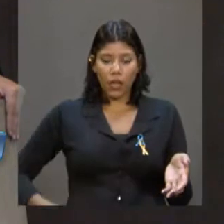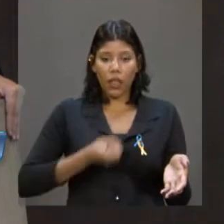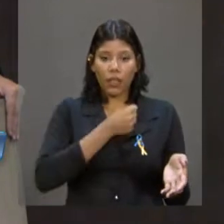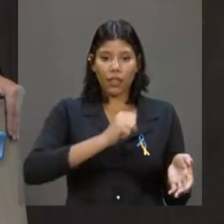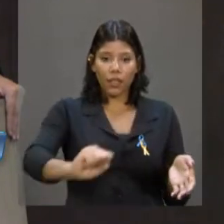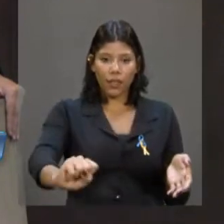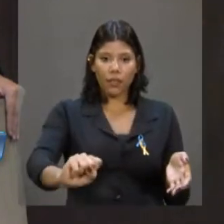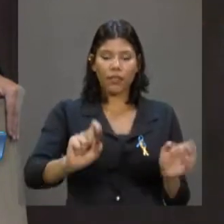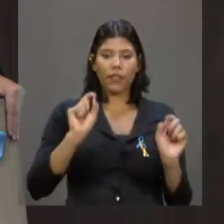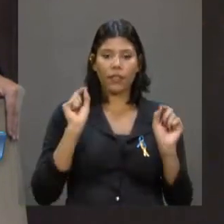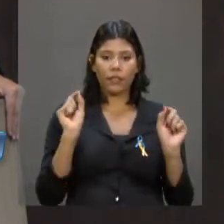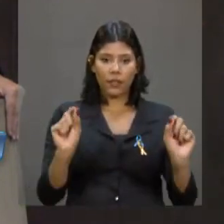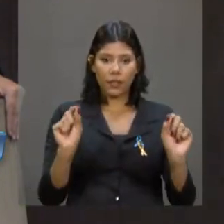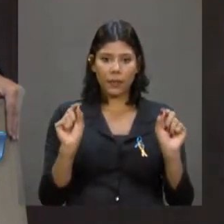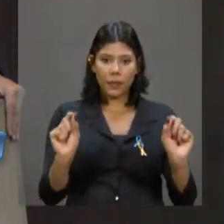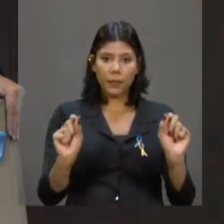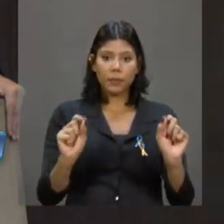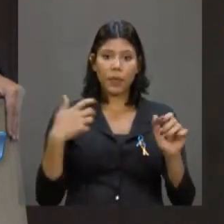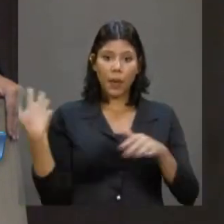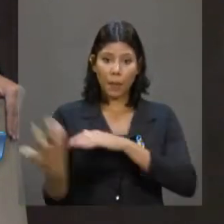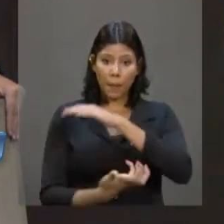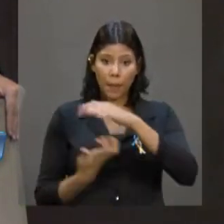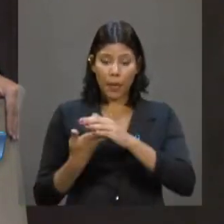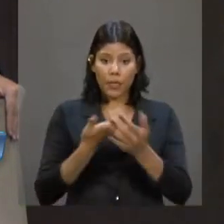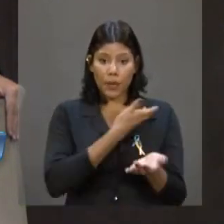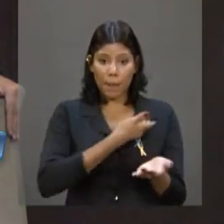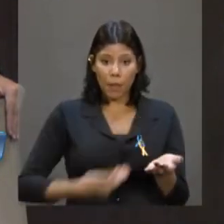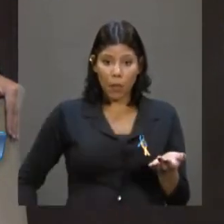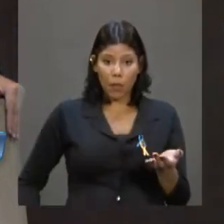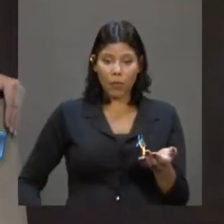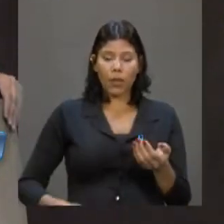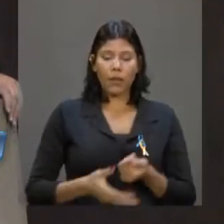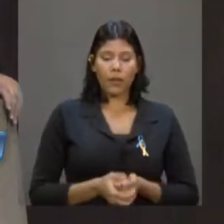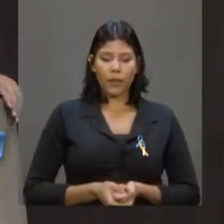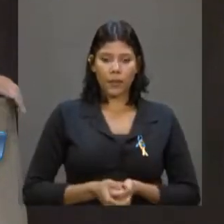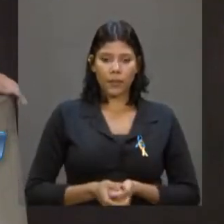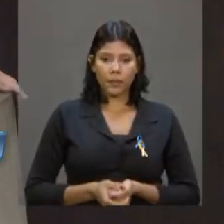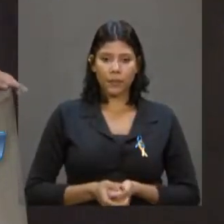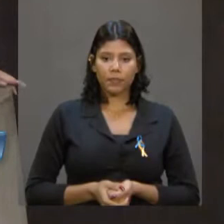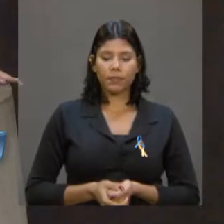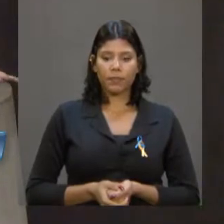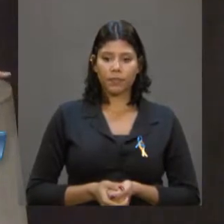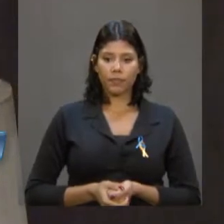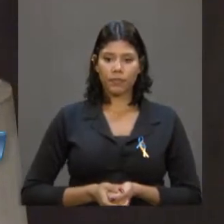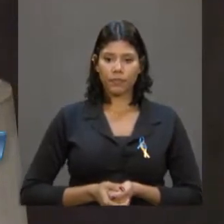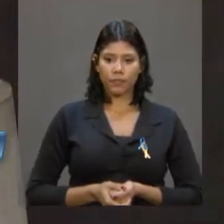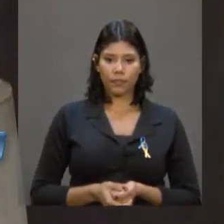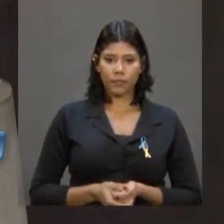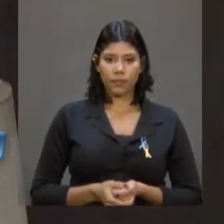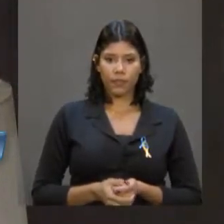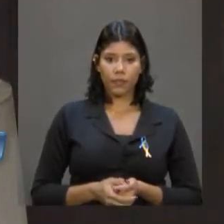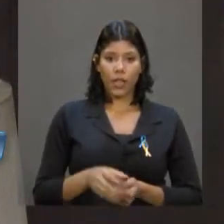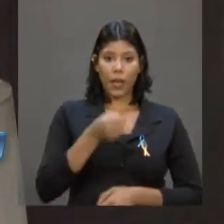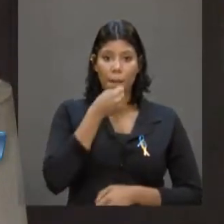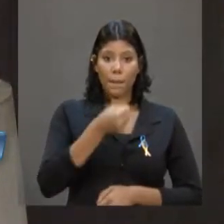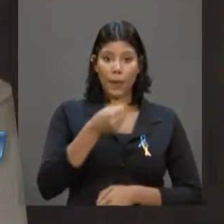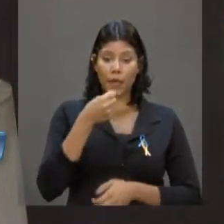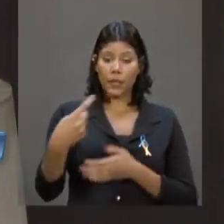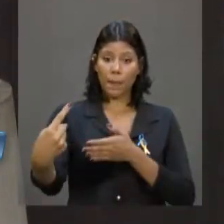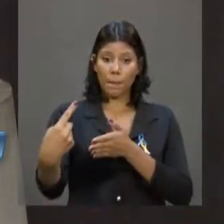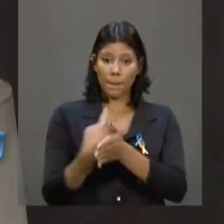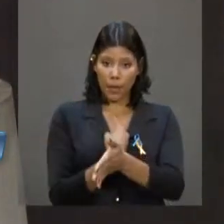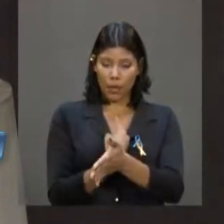defesa das empresas públicas e da soberania nacional. A imprensa nos pergunta